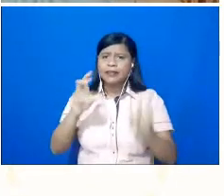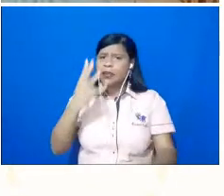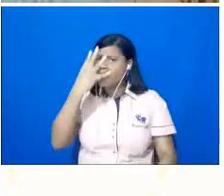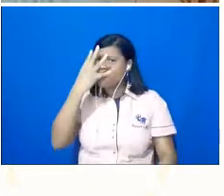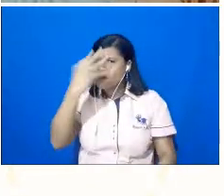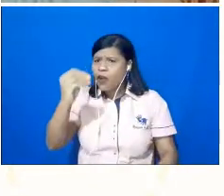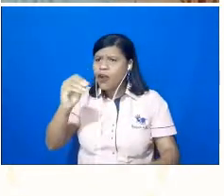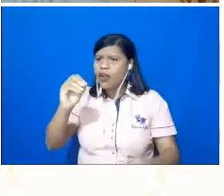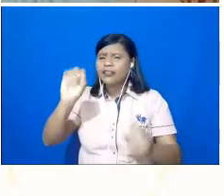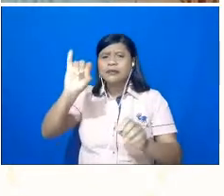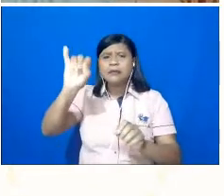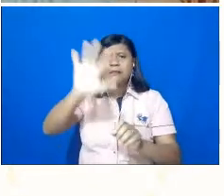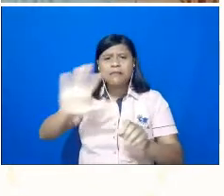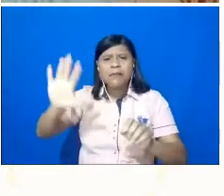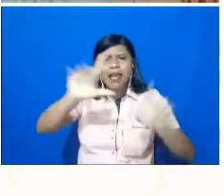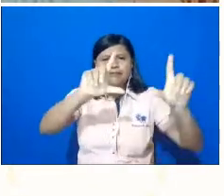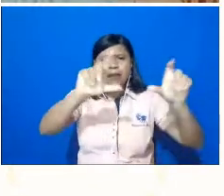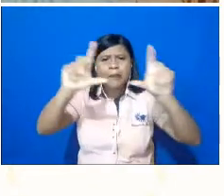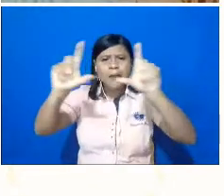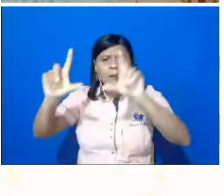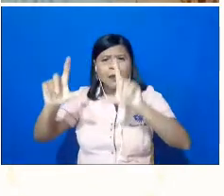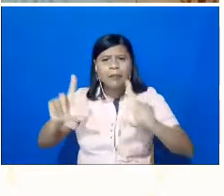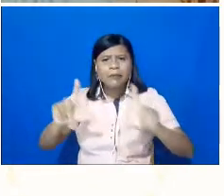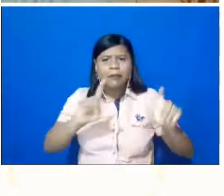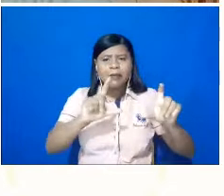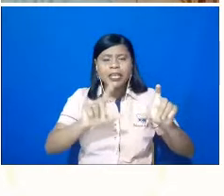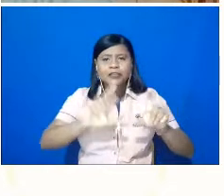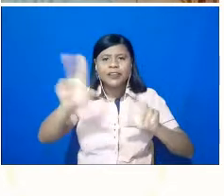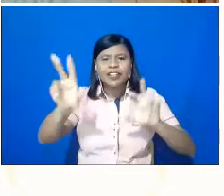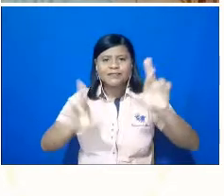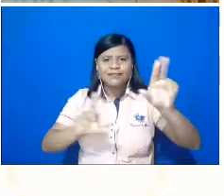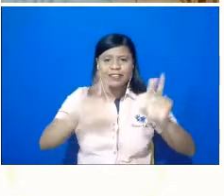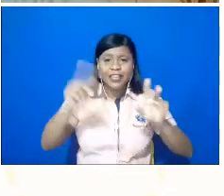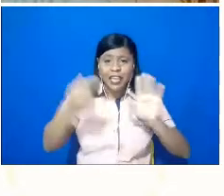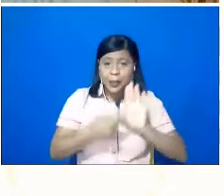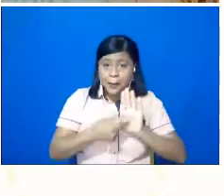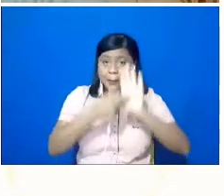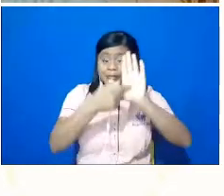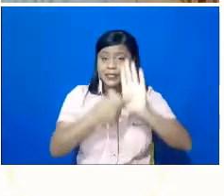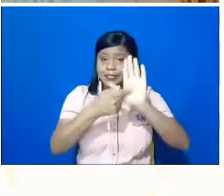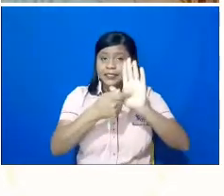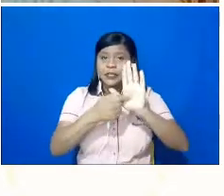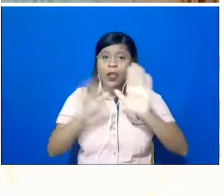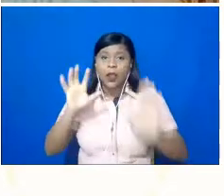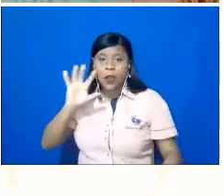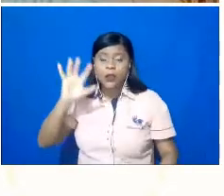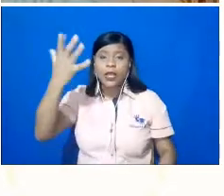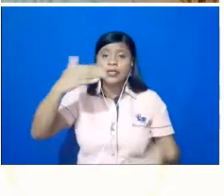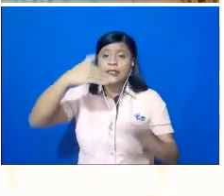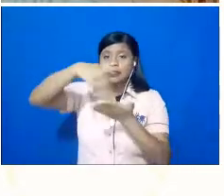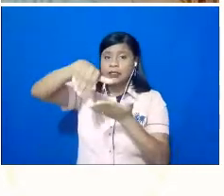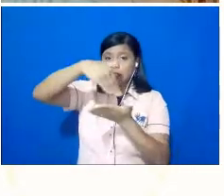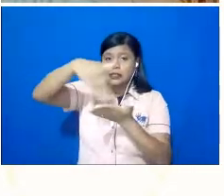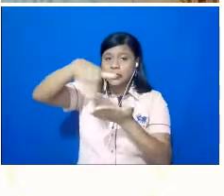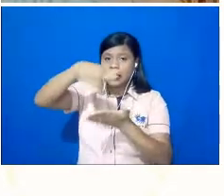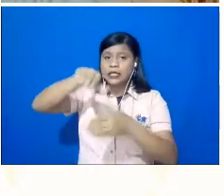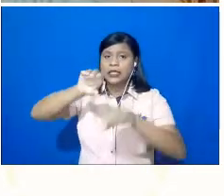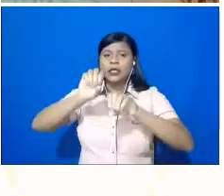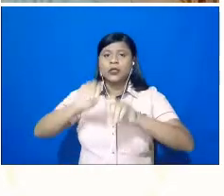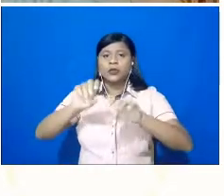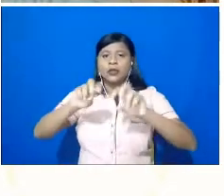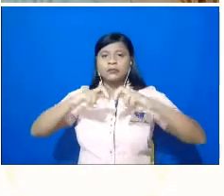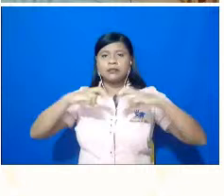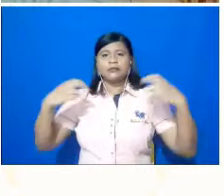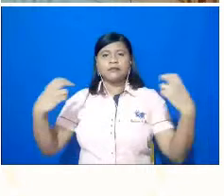Por isso, os pontos diferentes. As apresentações ocorreram na Secretaria de Educação e a mesa redonda